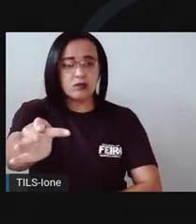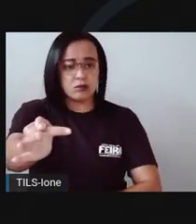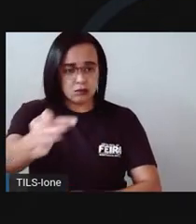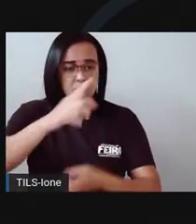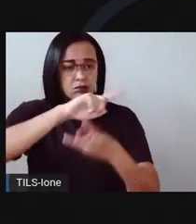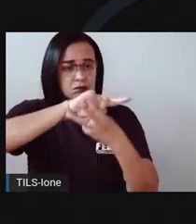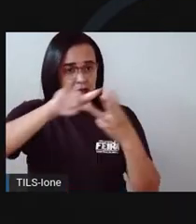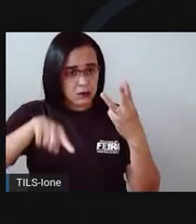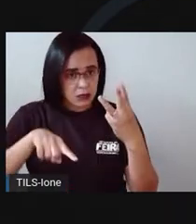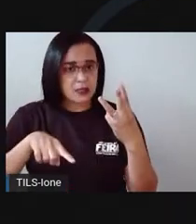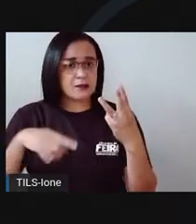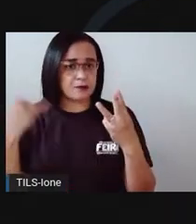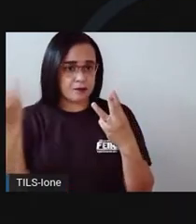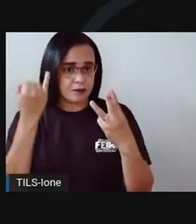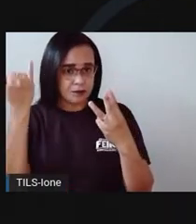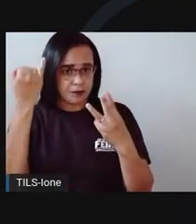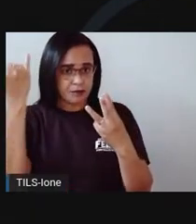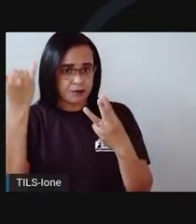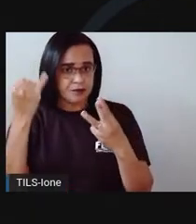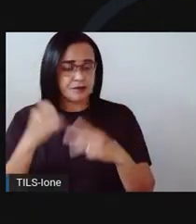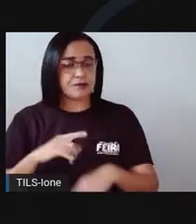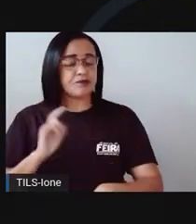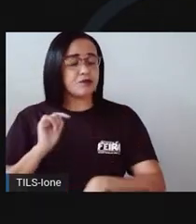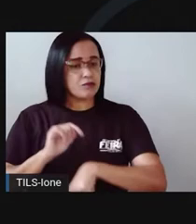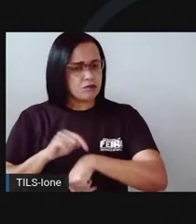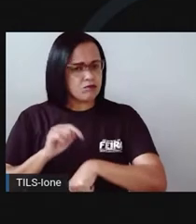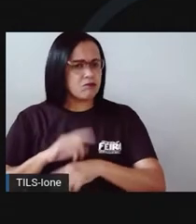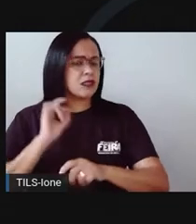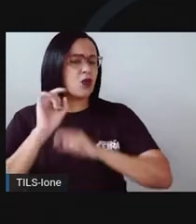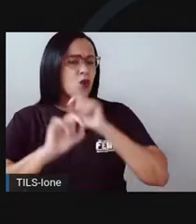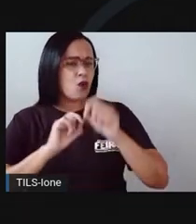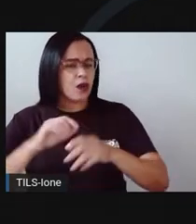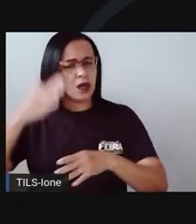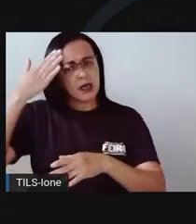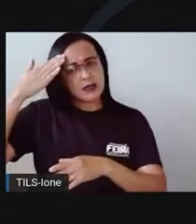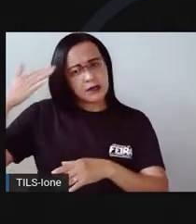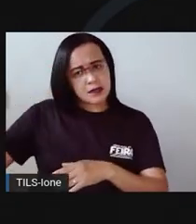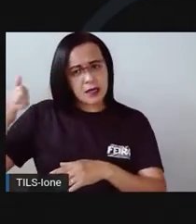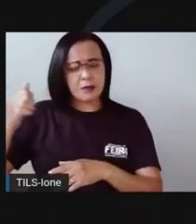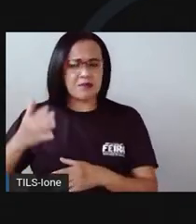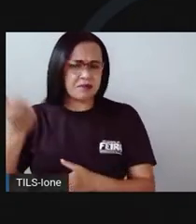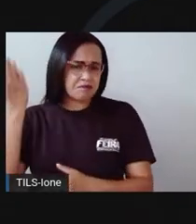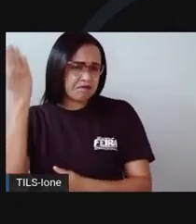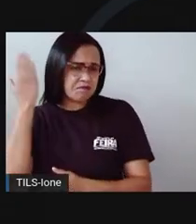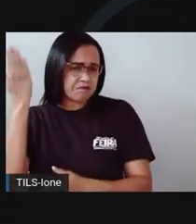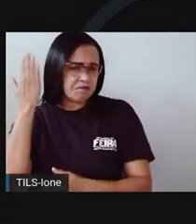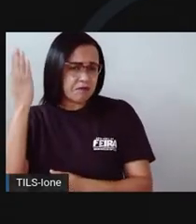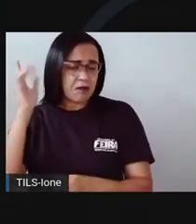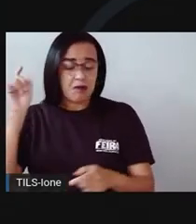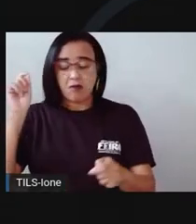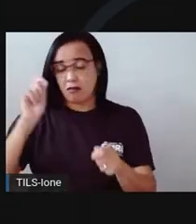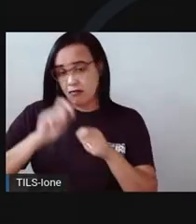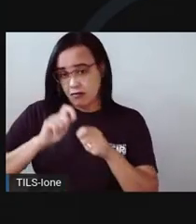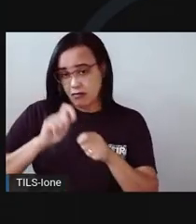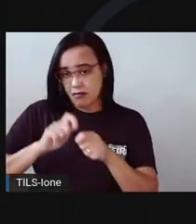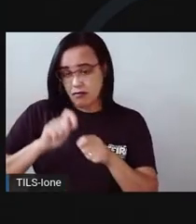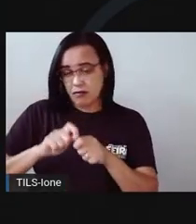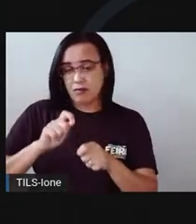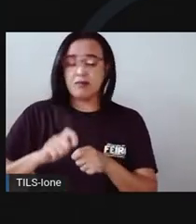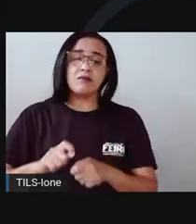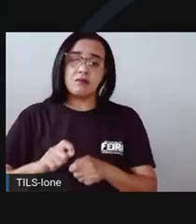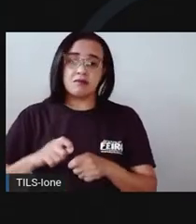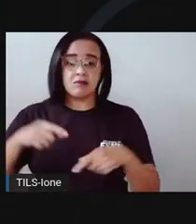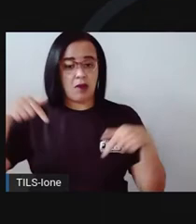futuro. É através do tempo que conseguimos saber o que fizemos, o que estamos fazendo e o que vamos